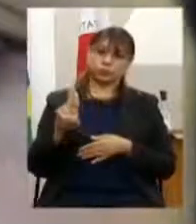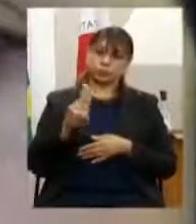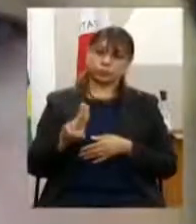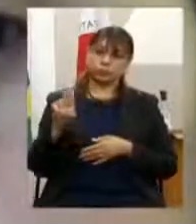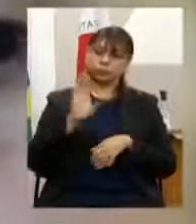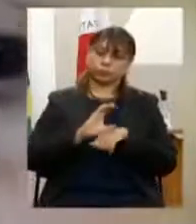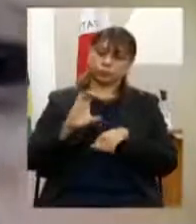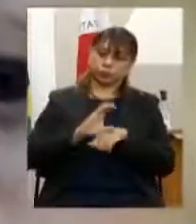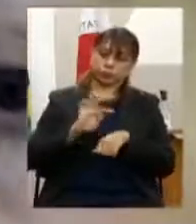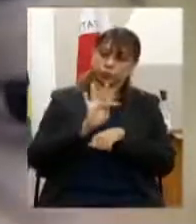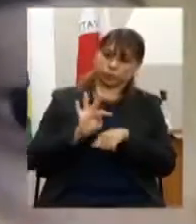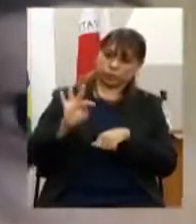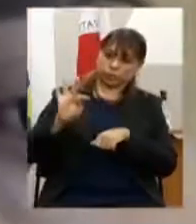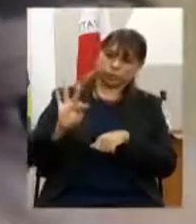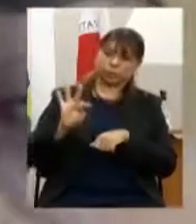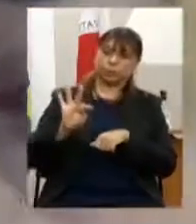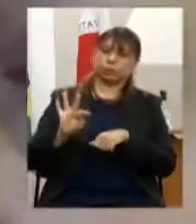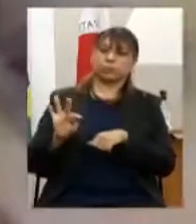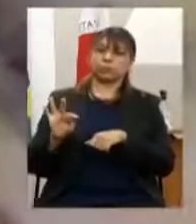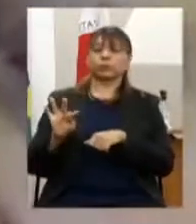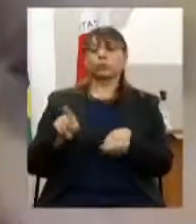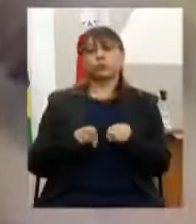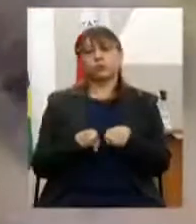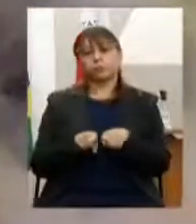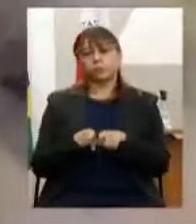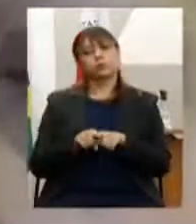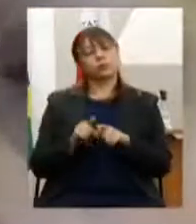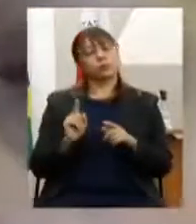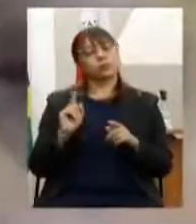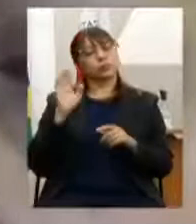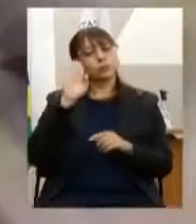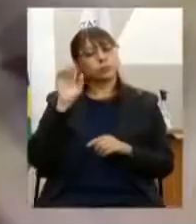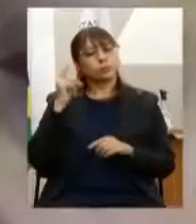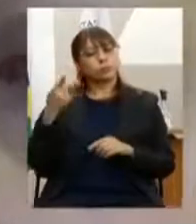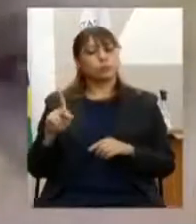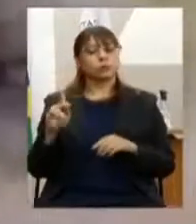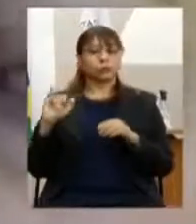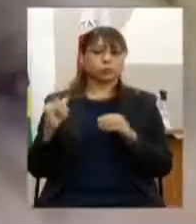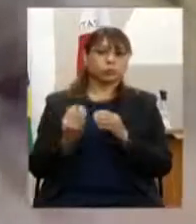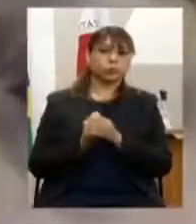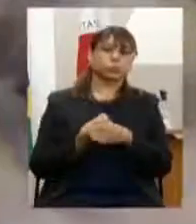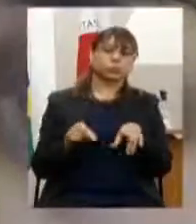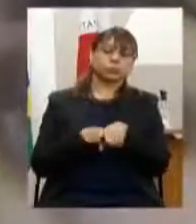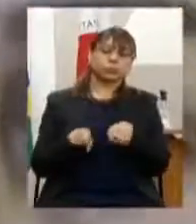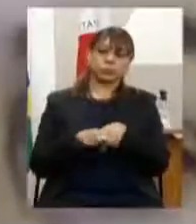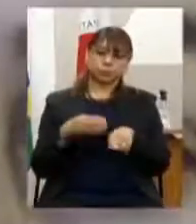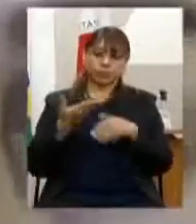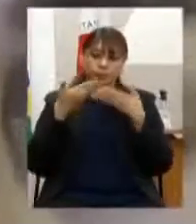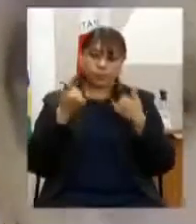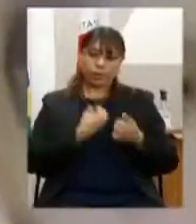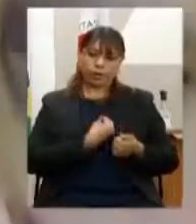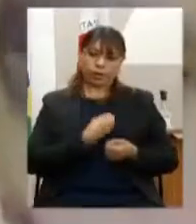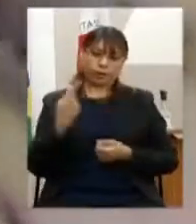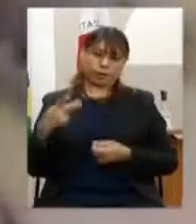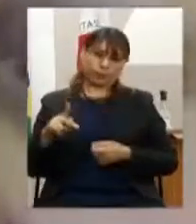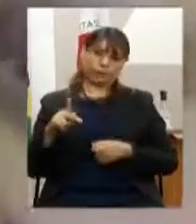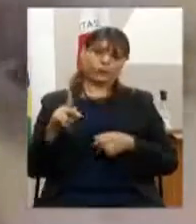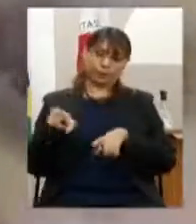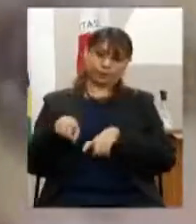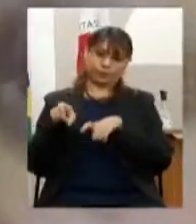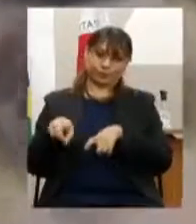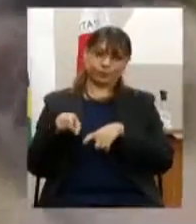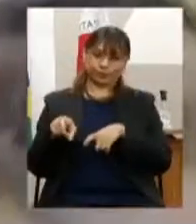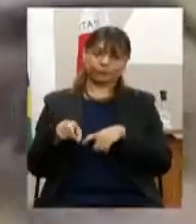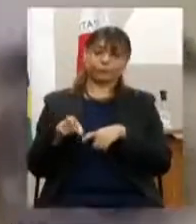técnicos e gerenciais, visando sua autonomia, inclusão e melhoria da qualidade de vida no campo, com unidade orçamentária na